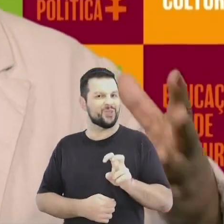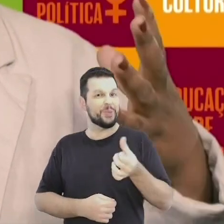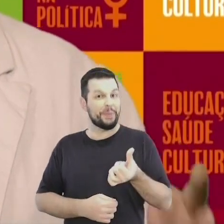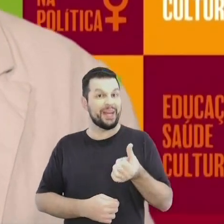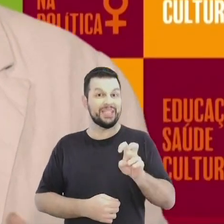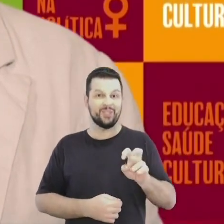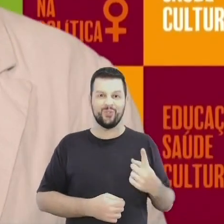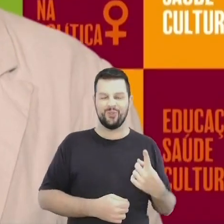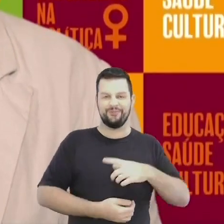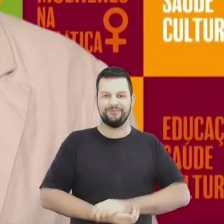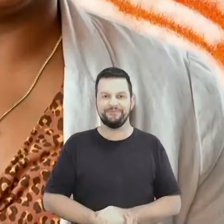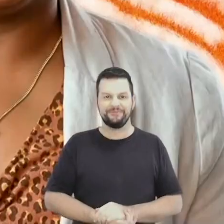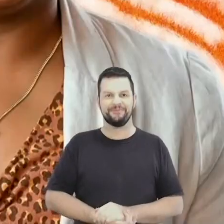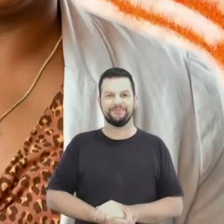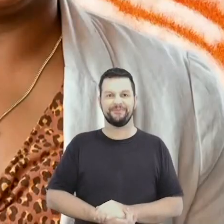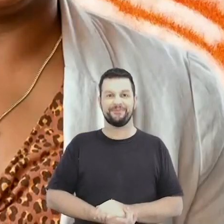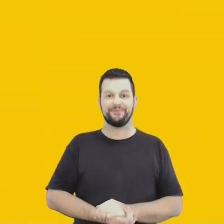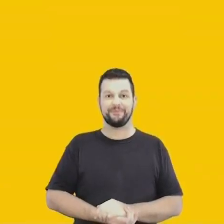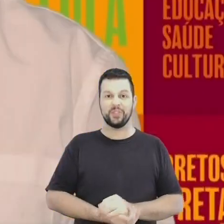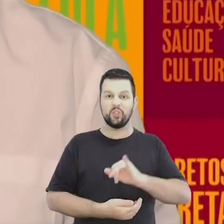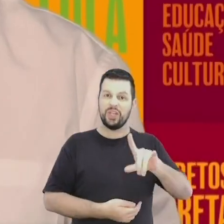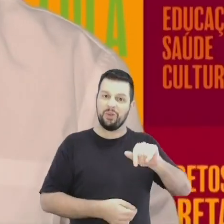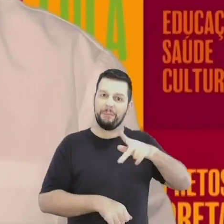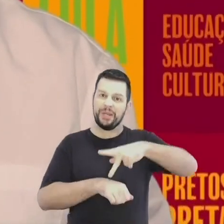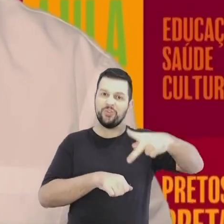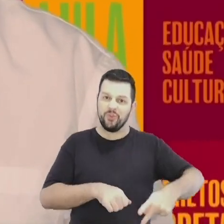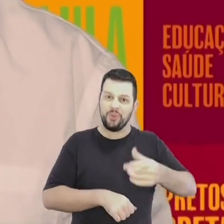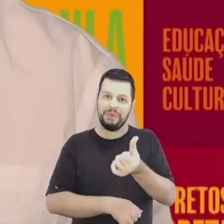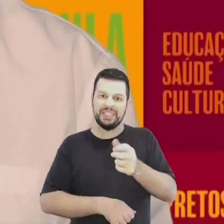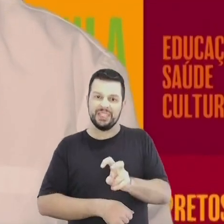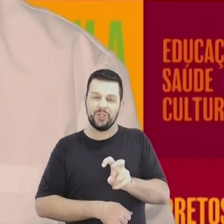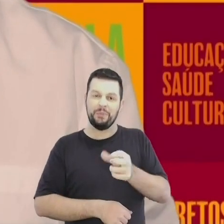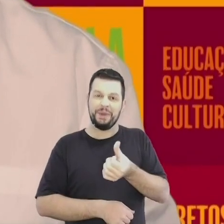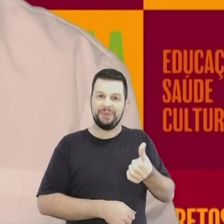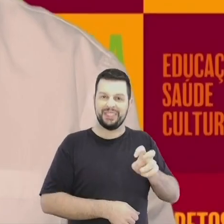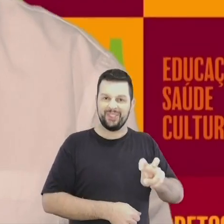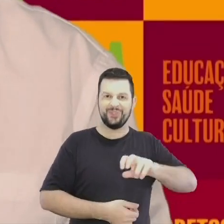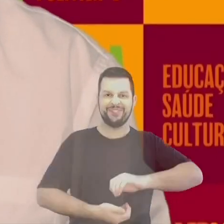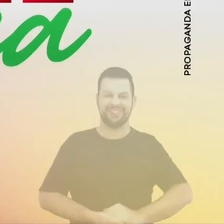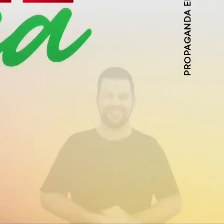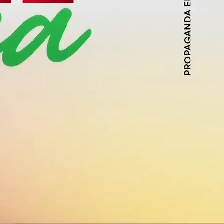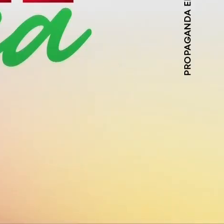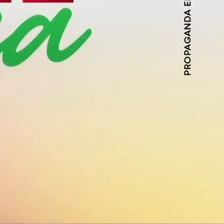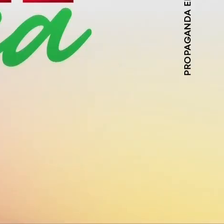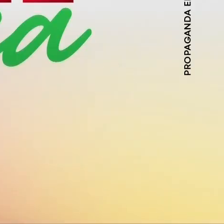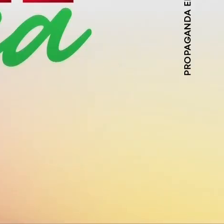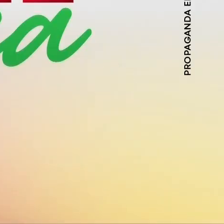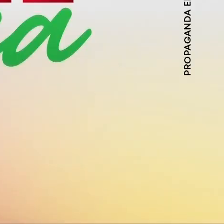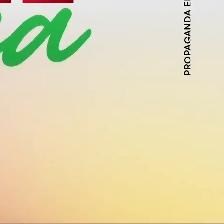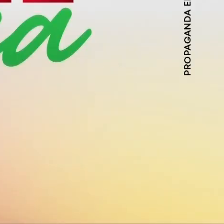65651. Juliana é passo fundo, 65665.